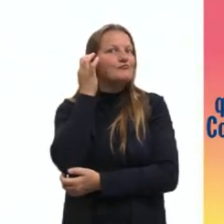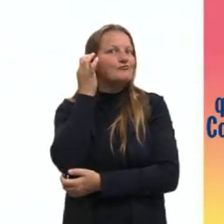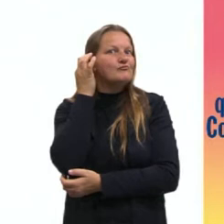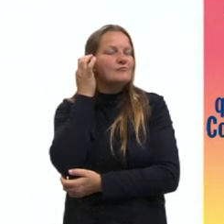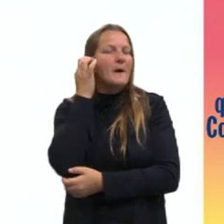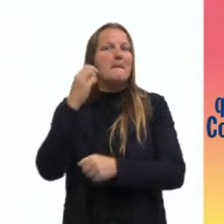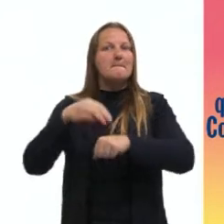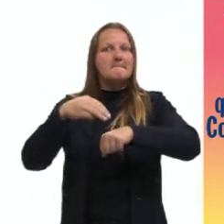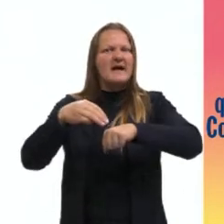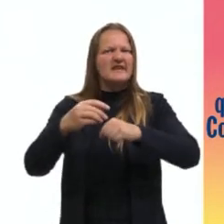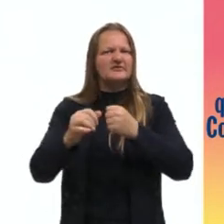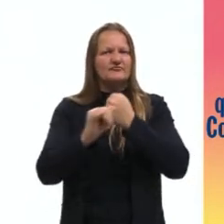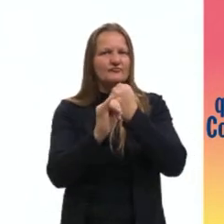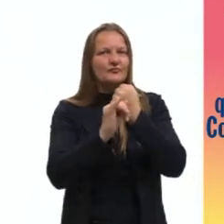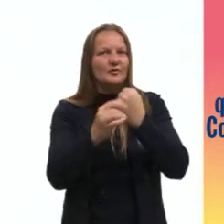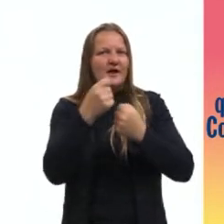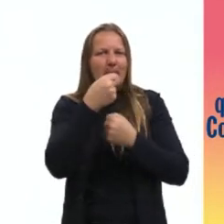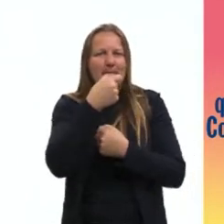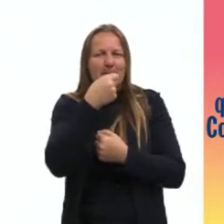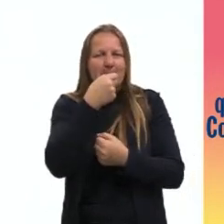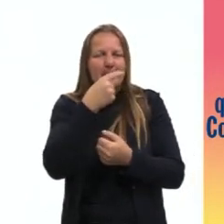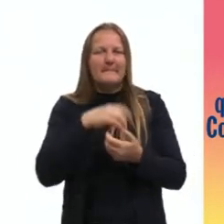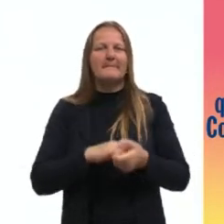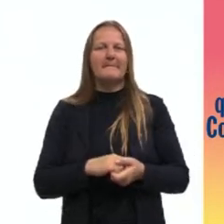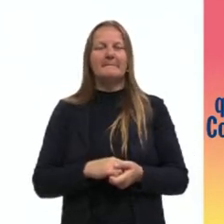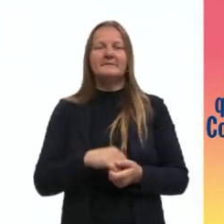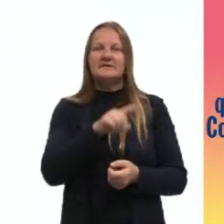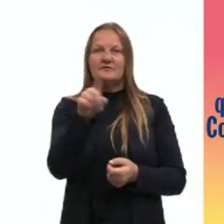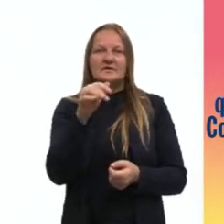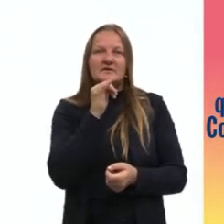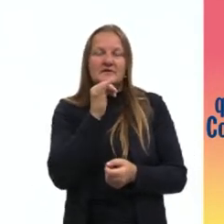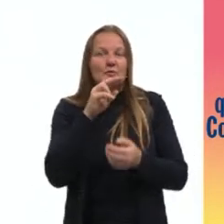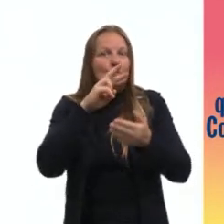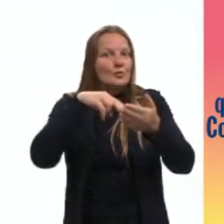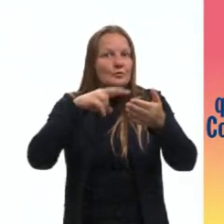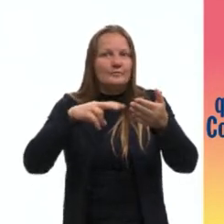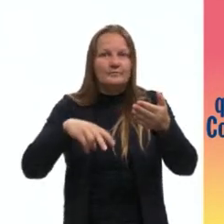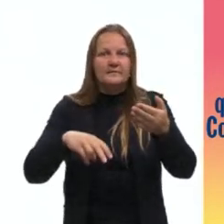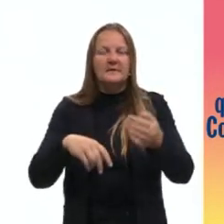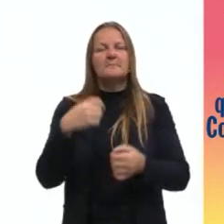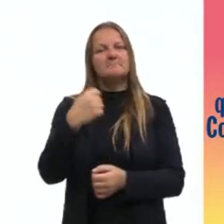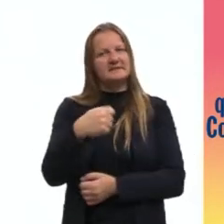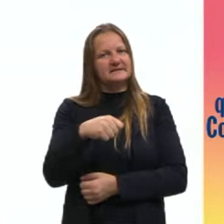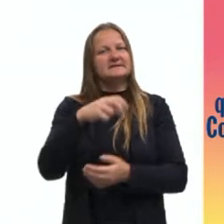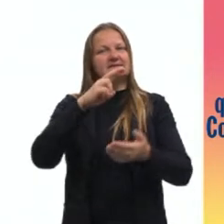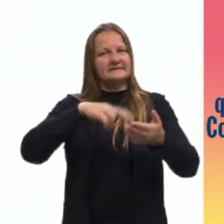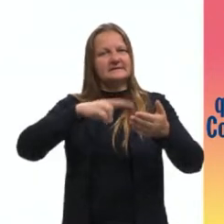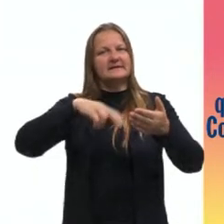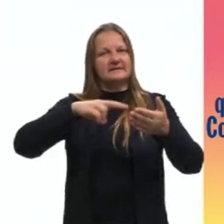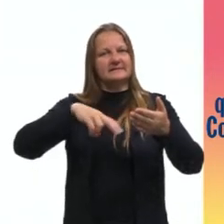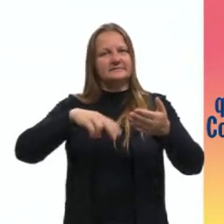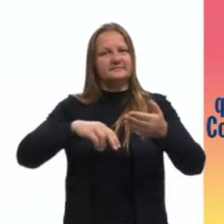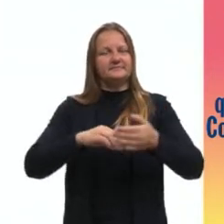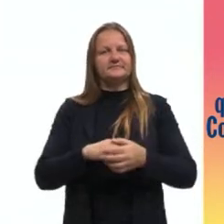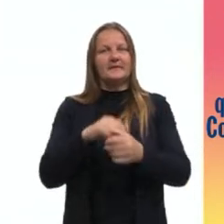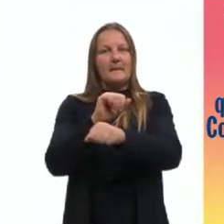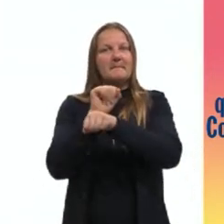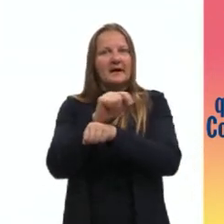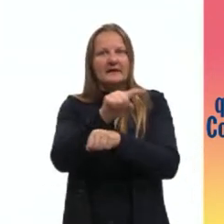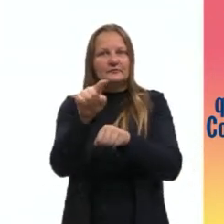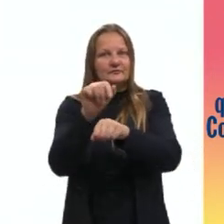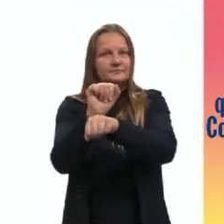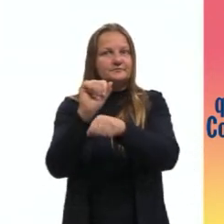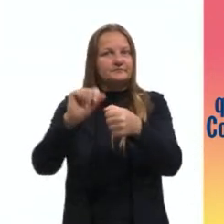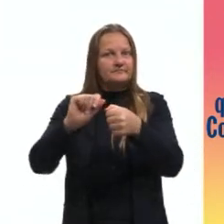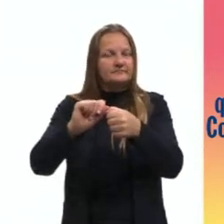é o Mestre das Crônicas de Humor. E se vocês ainda não leram Luiz Fernando Veríssimo, para tudo que vocês estão fazendo